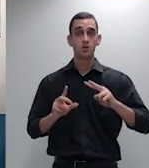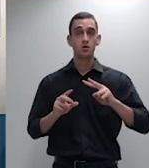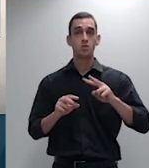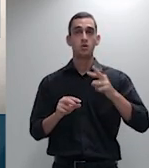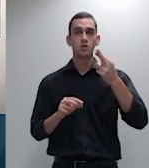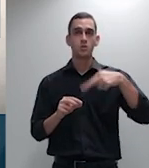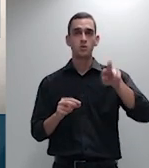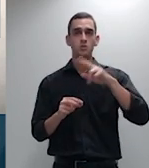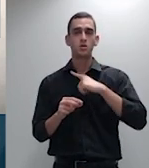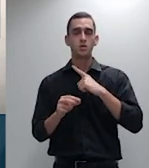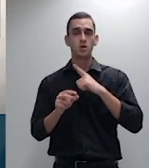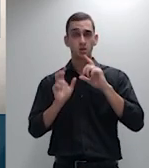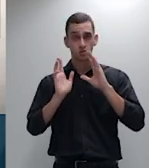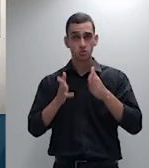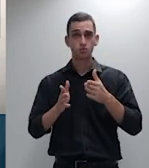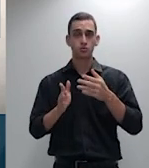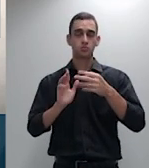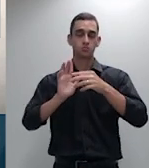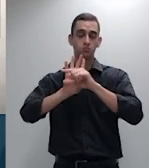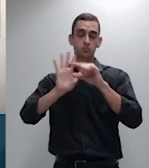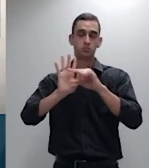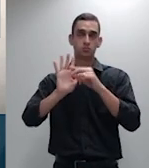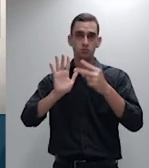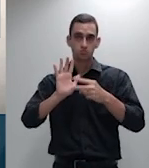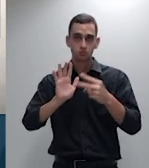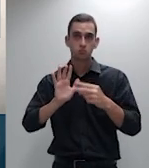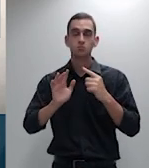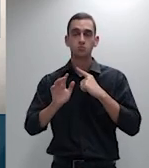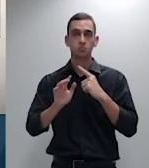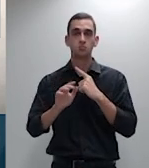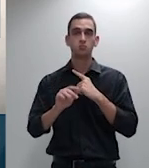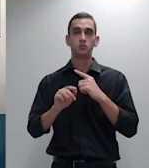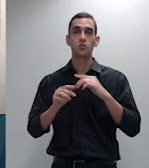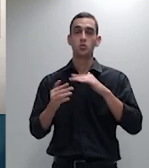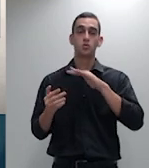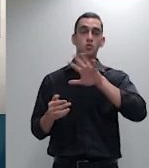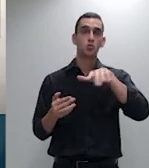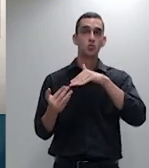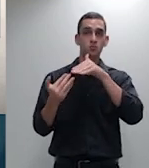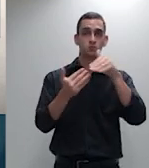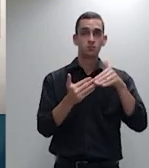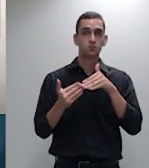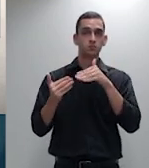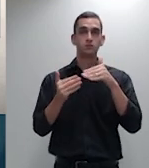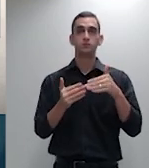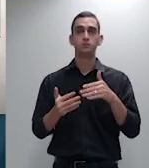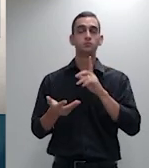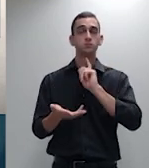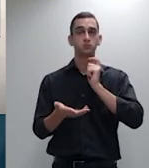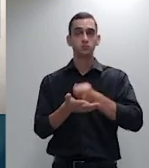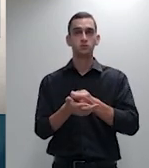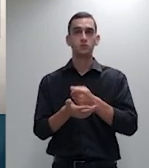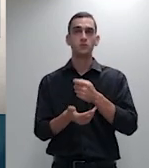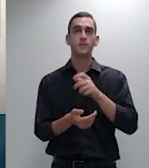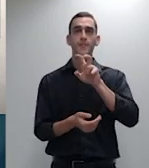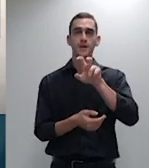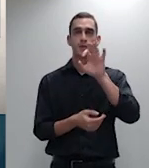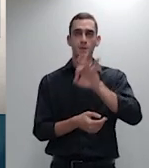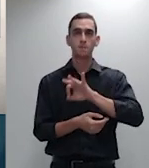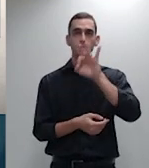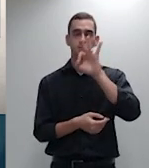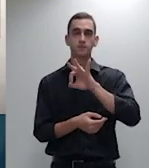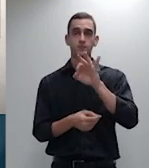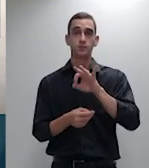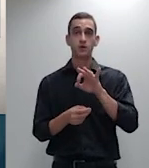improcedência por unanimidade da apresentação condena o autor ao pagamento do equivalente a 5% sobre o valor atualizado da causa nos termos do